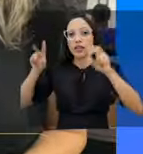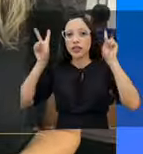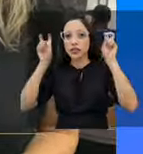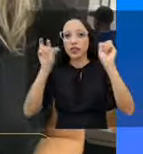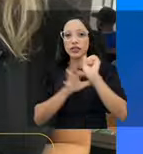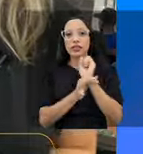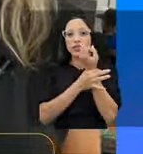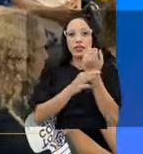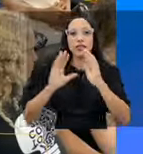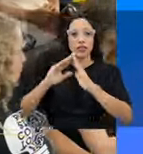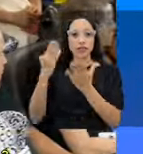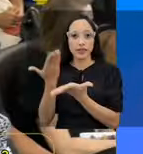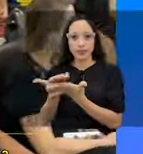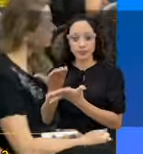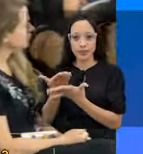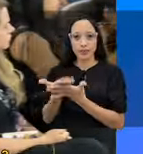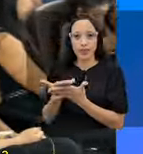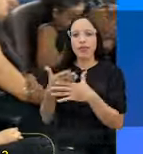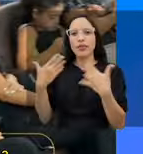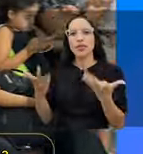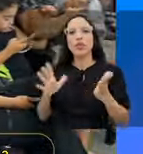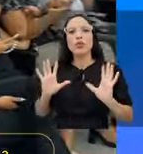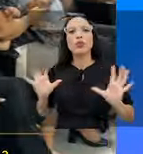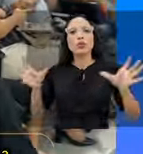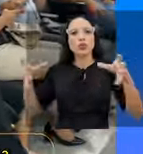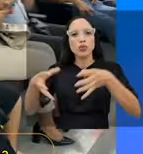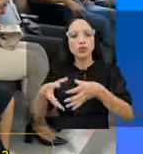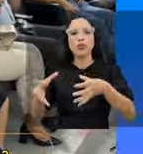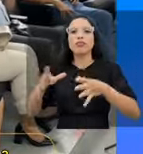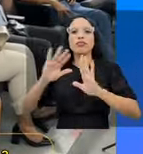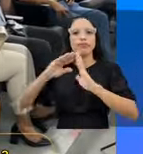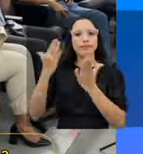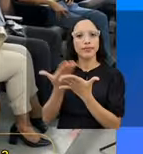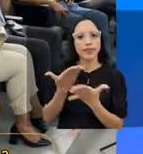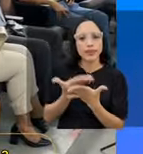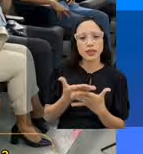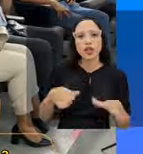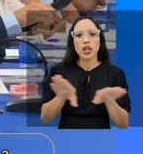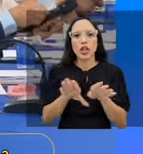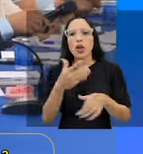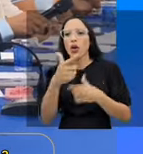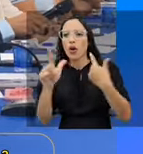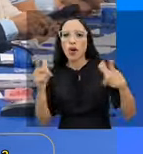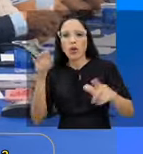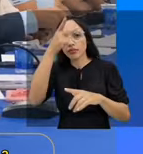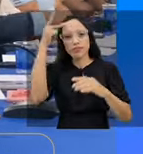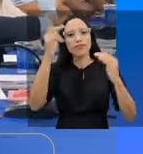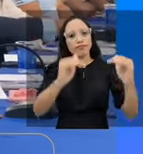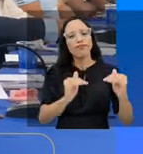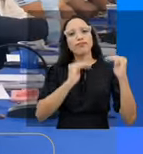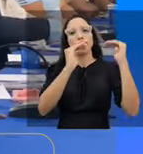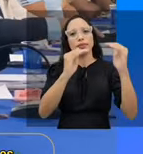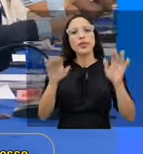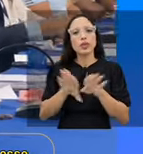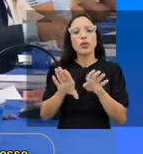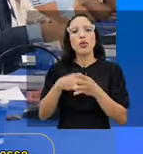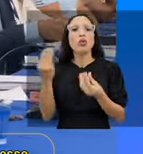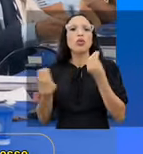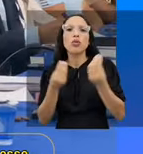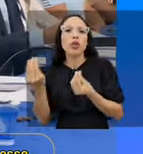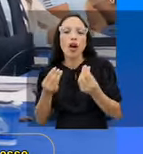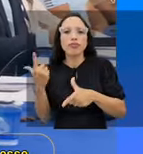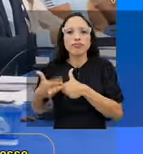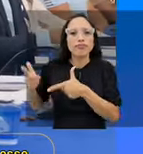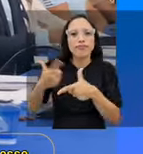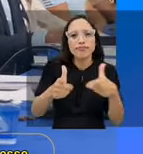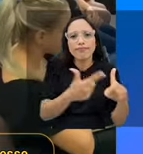segurança nas escolas. A ideia é discutir com a comunidade escolar e também com especialistas e autoridades alternativas para enfrentar